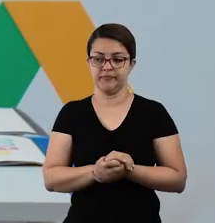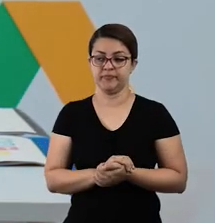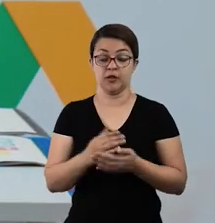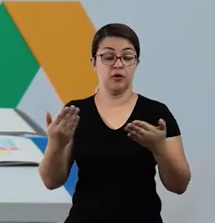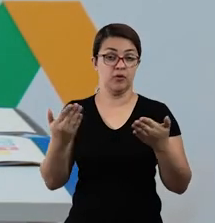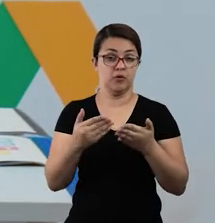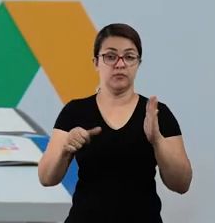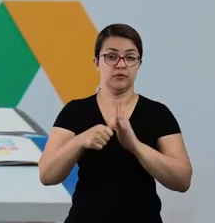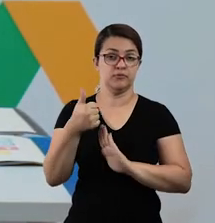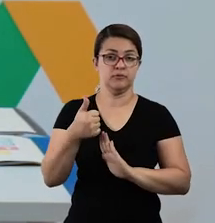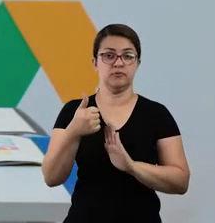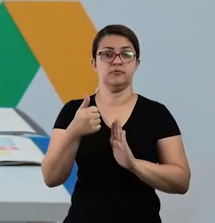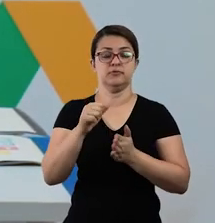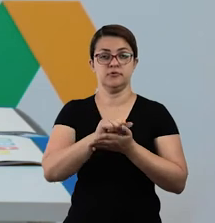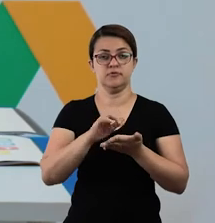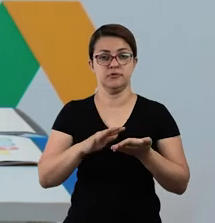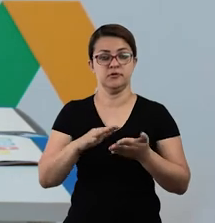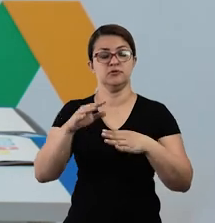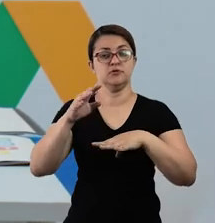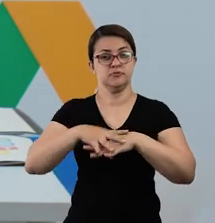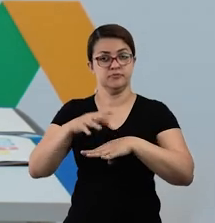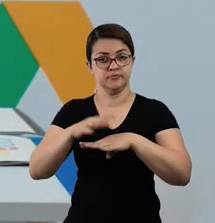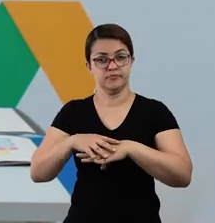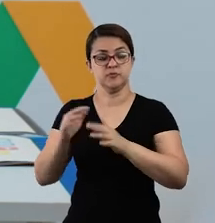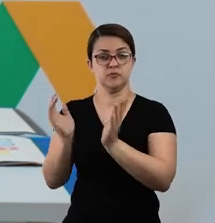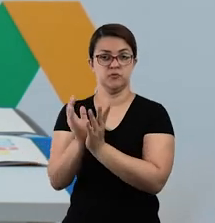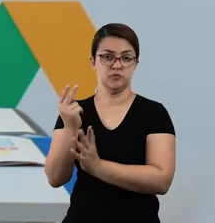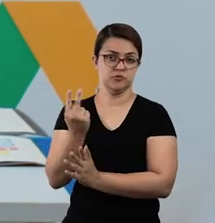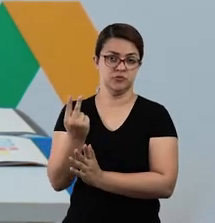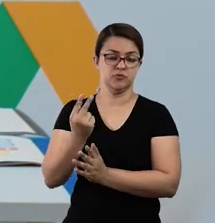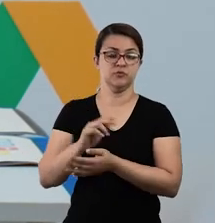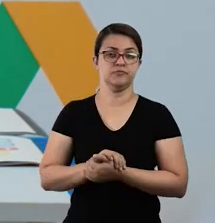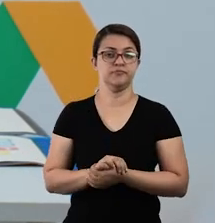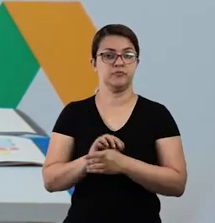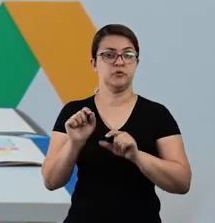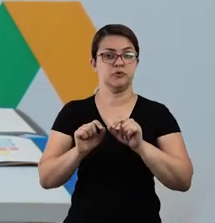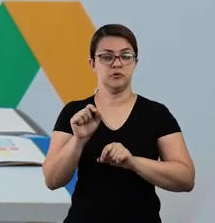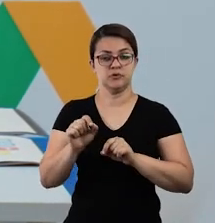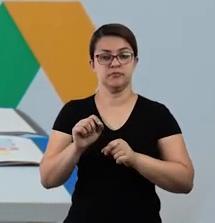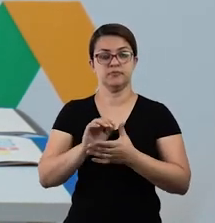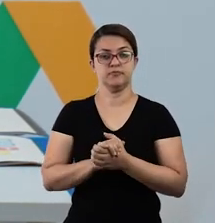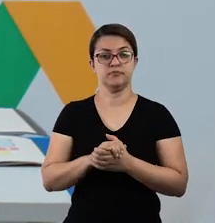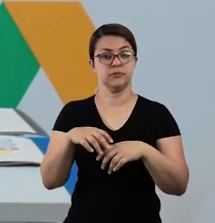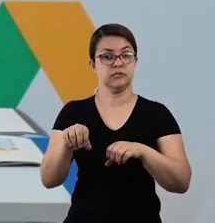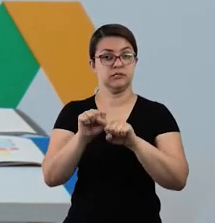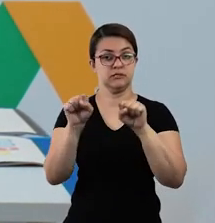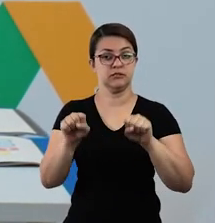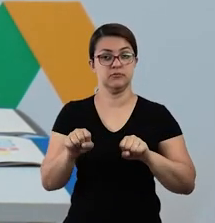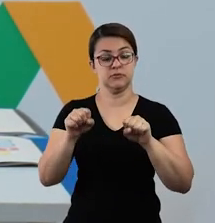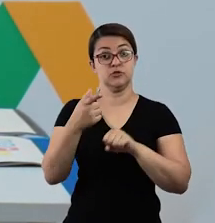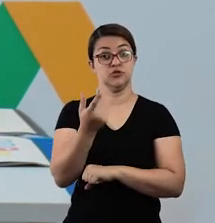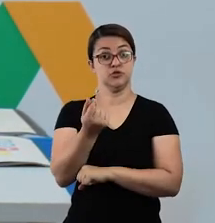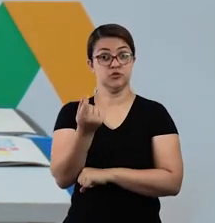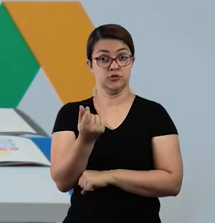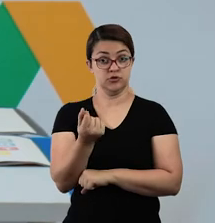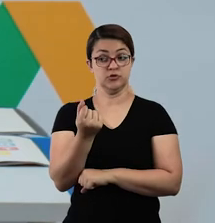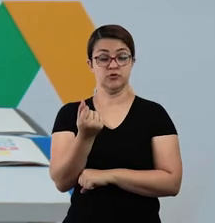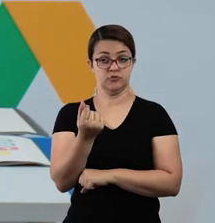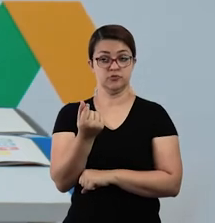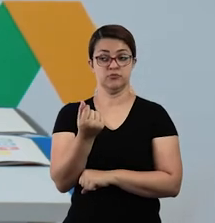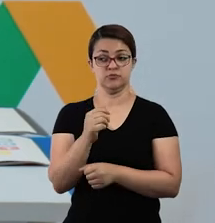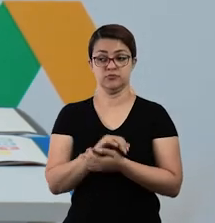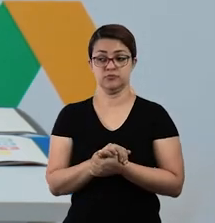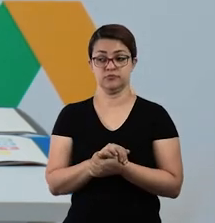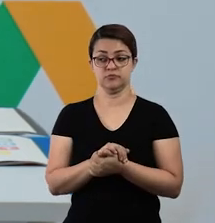Agora a primeira atividade de matemática é para o termo 2. Nós vamos trabalhar com o sistema monetário. São